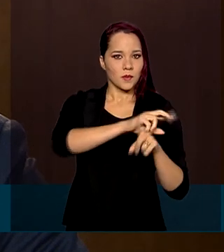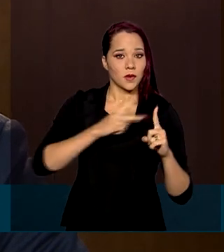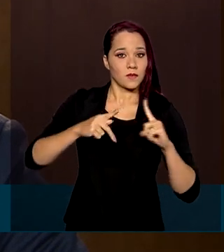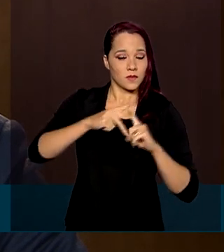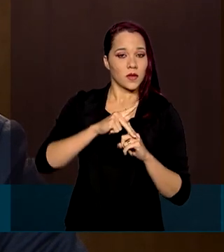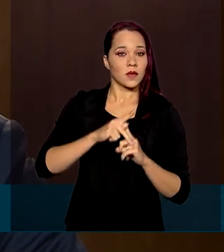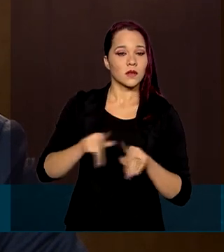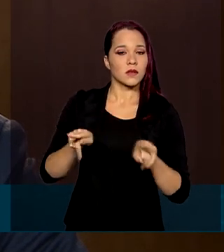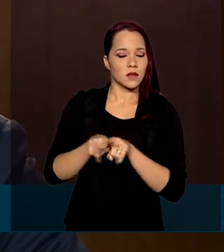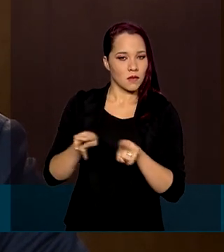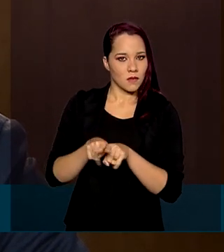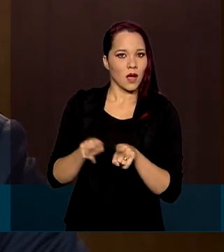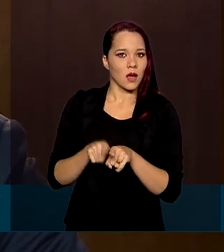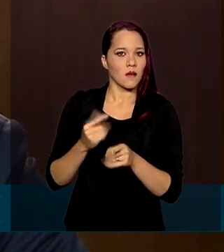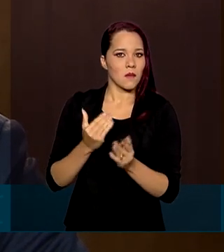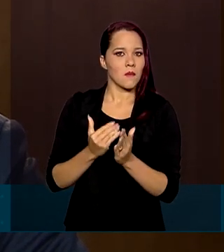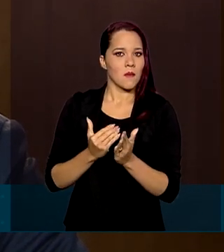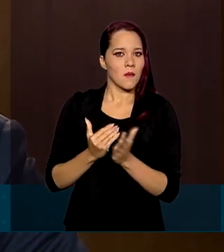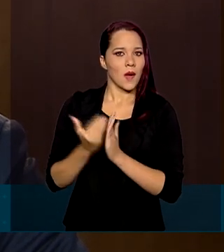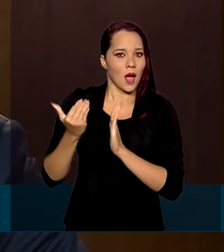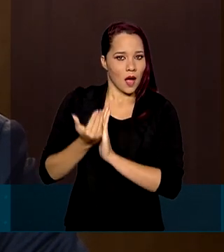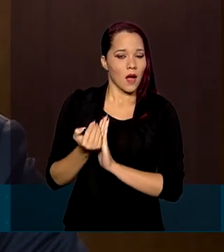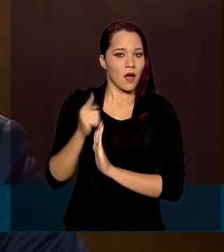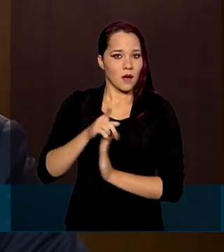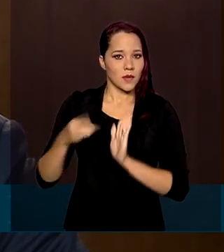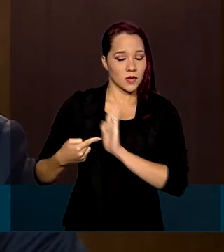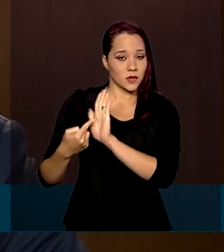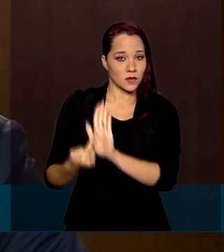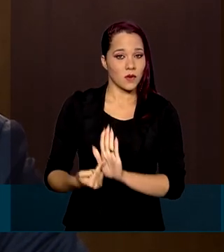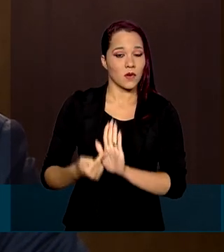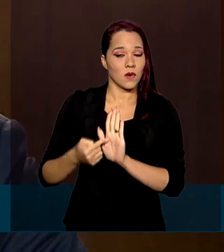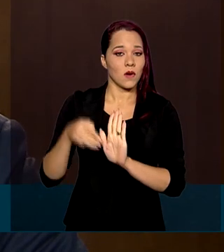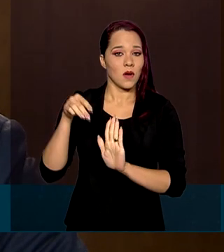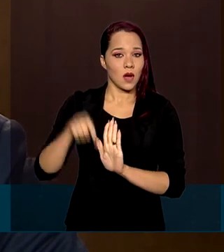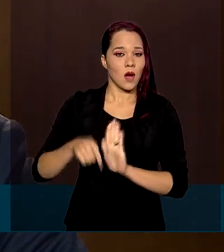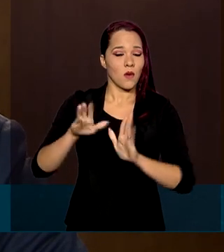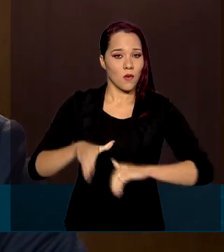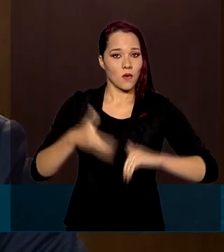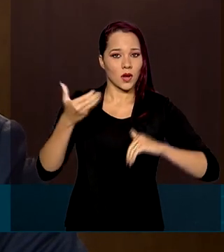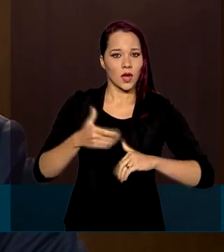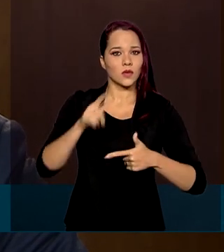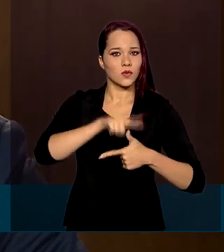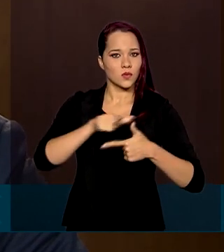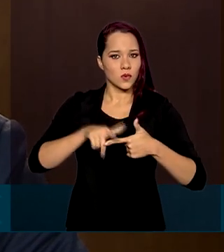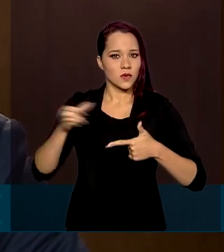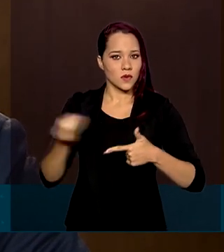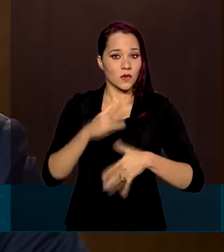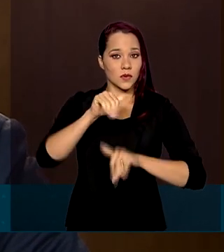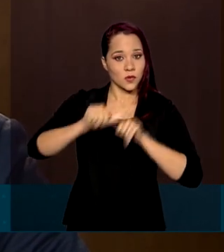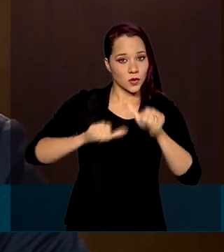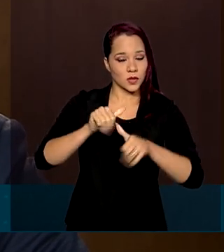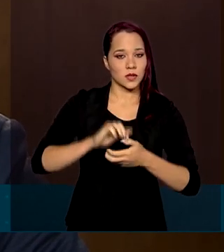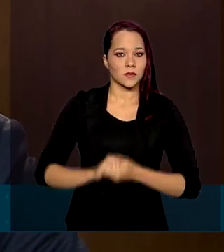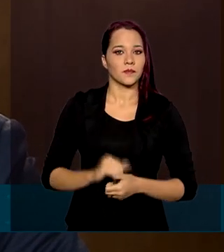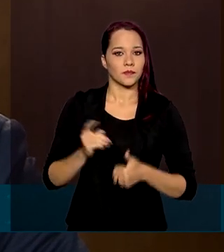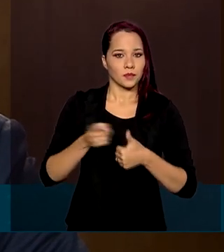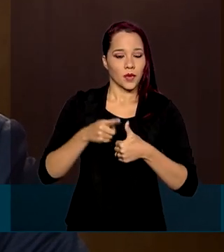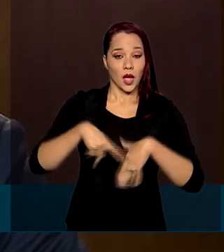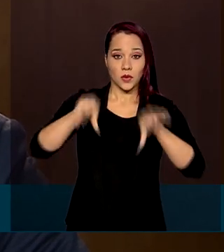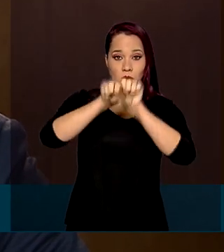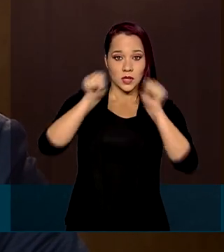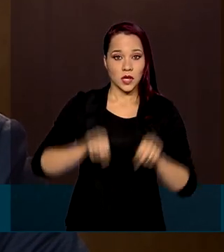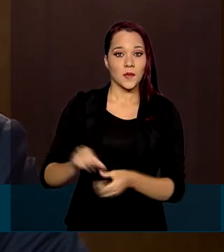e, recentemente, apresentamos ao Congresso Nacional duas novas reformas. A do sistema